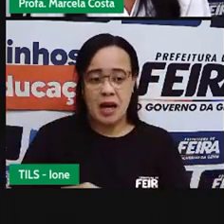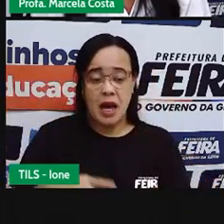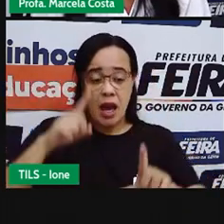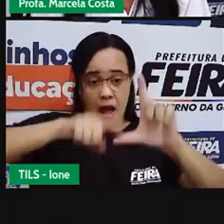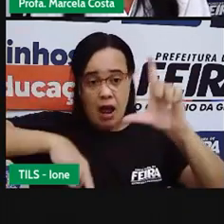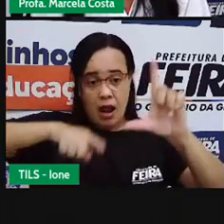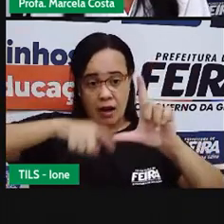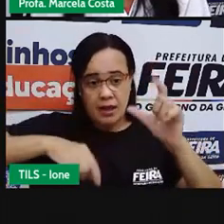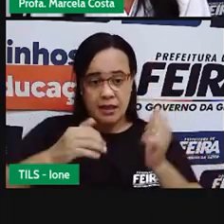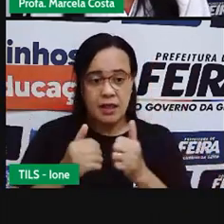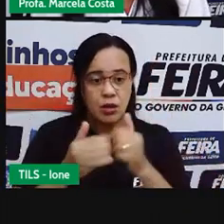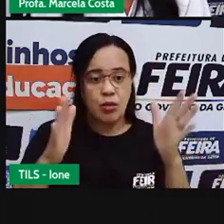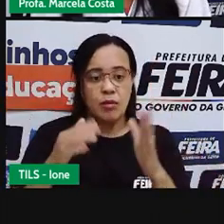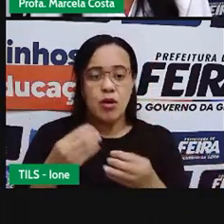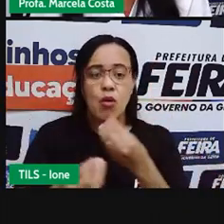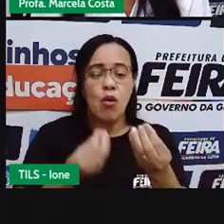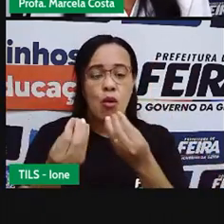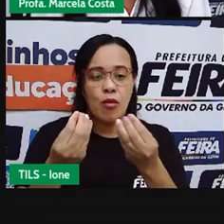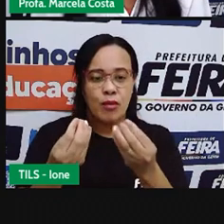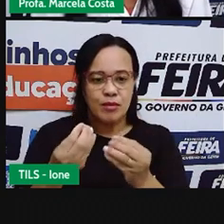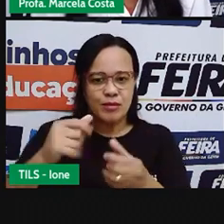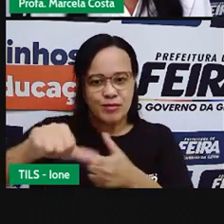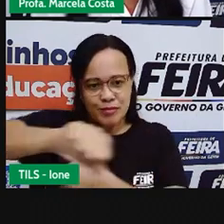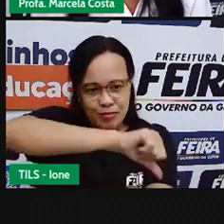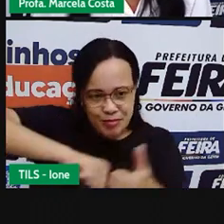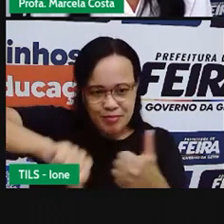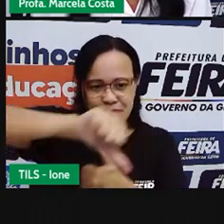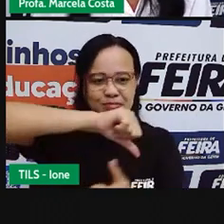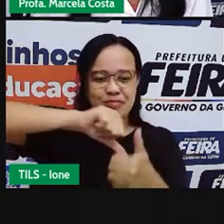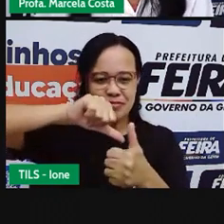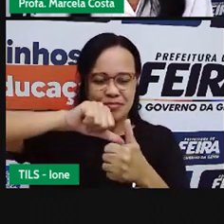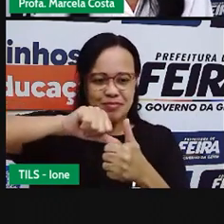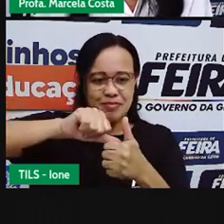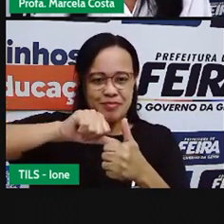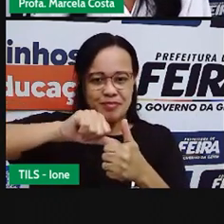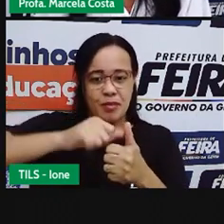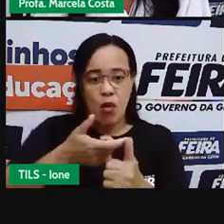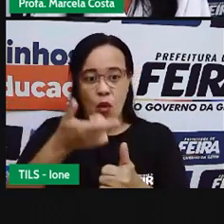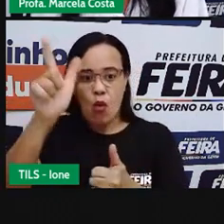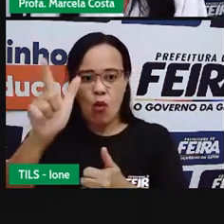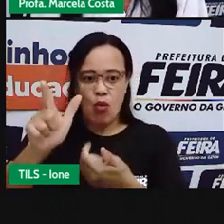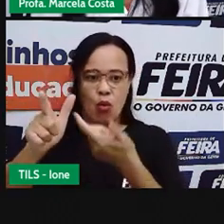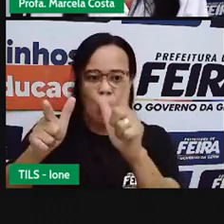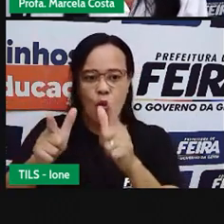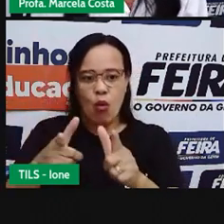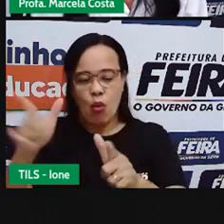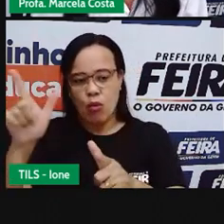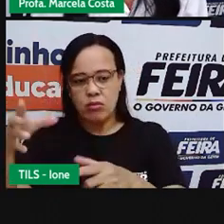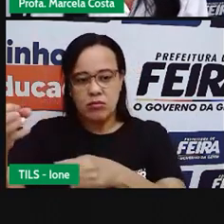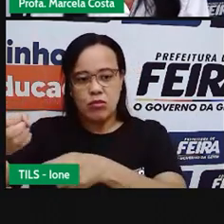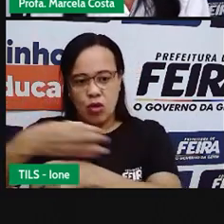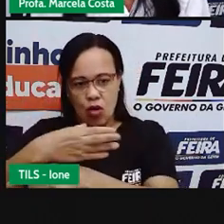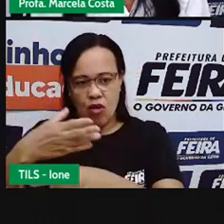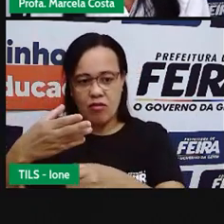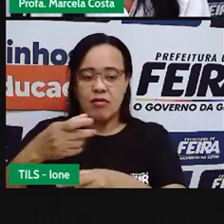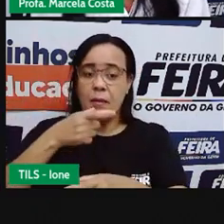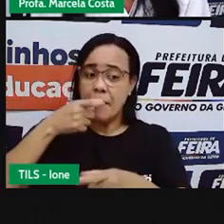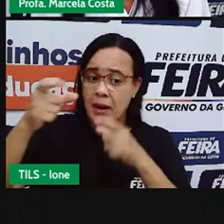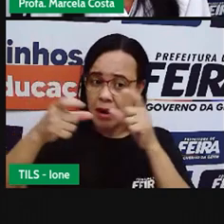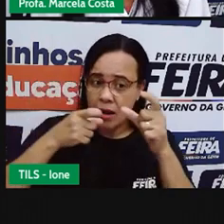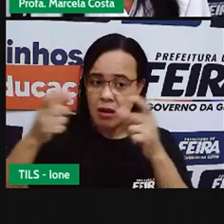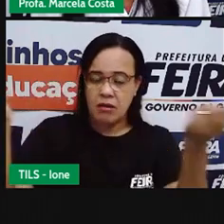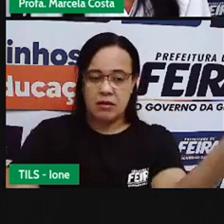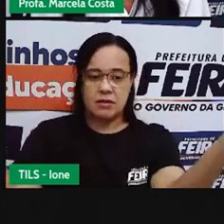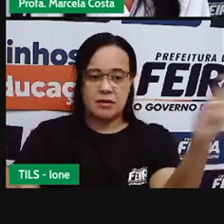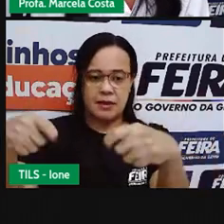Que estão naquela Naquele Travalíngua E vamos formar Outras palavras Olha as palavras